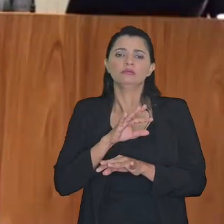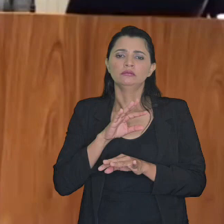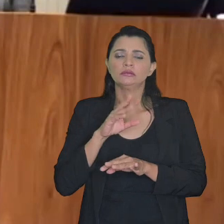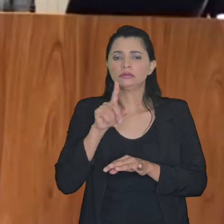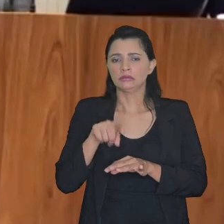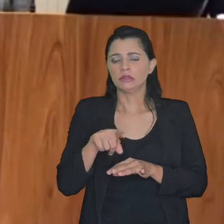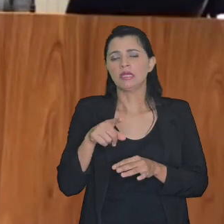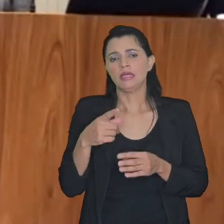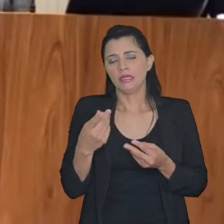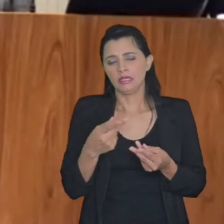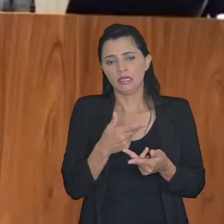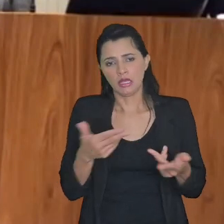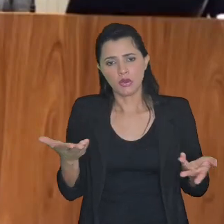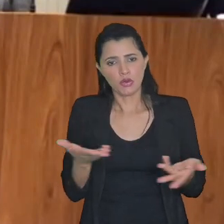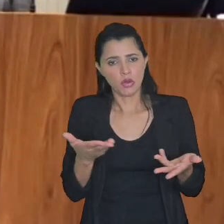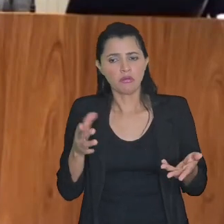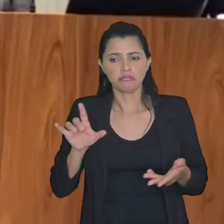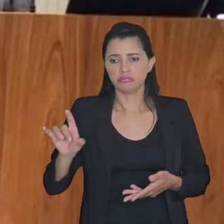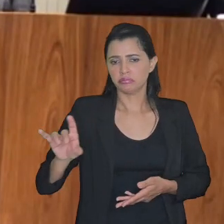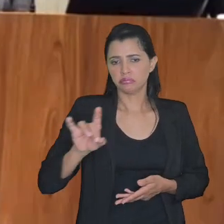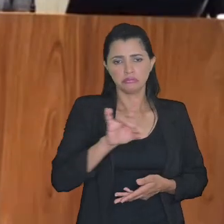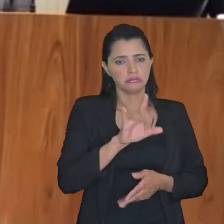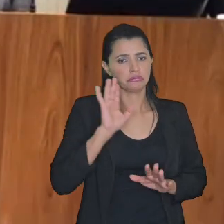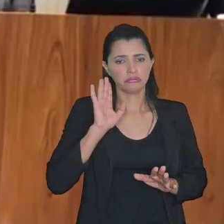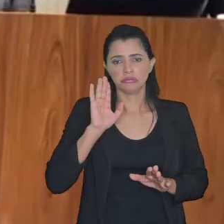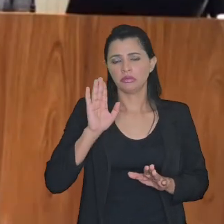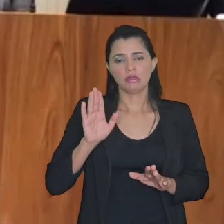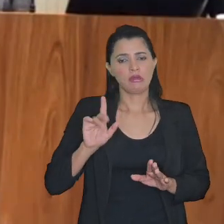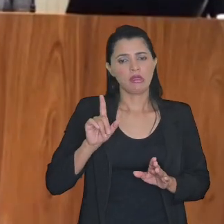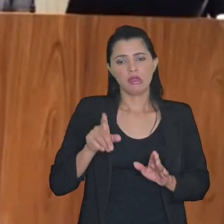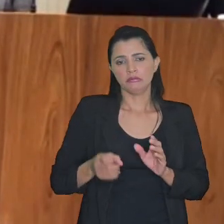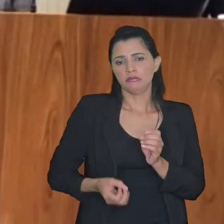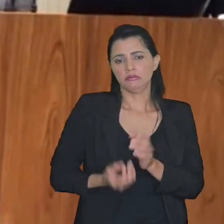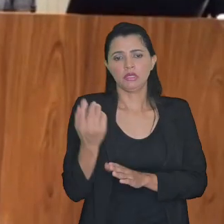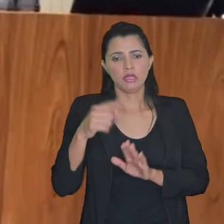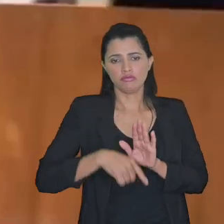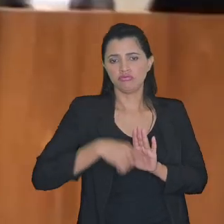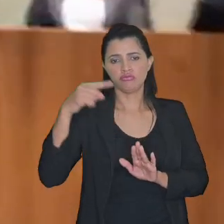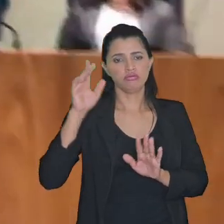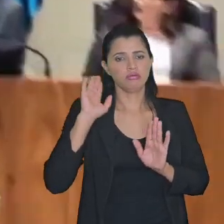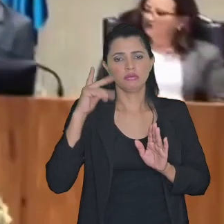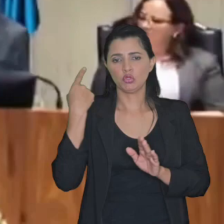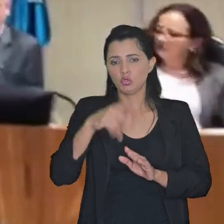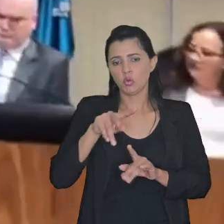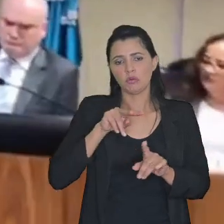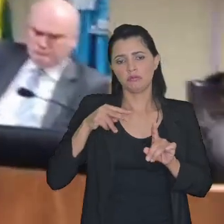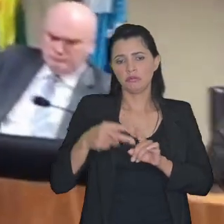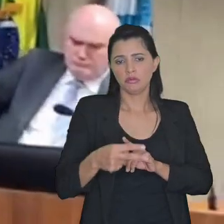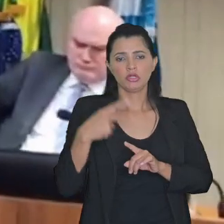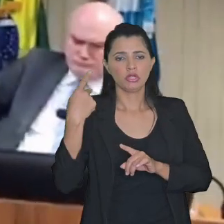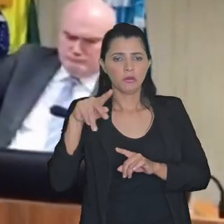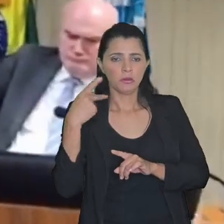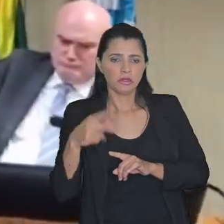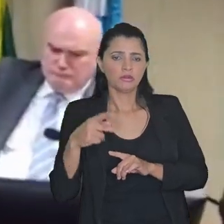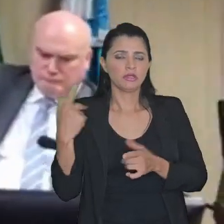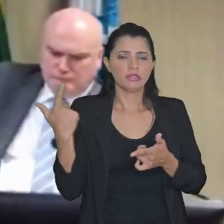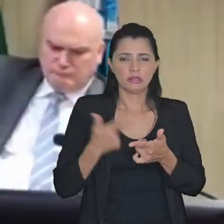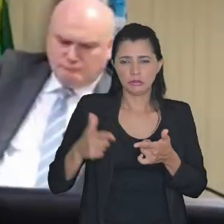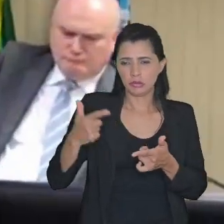subcensura cada qual constrói o seu a sua visão a respeito desses